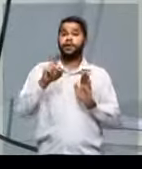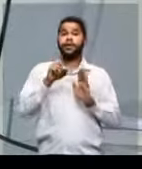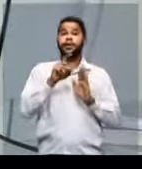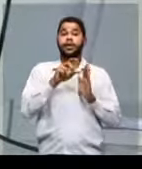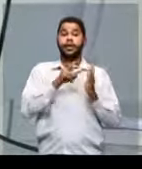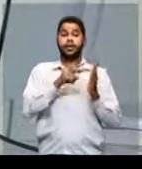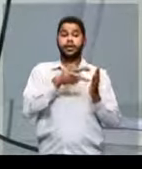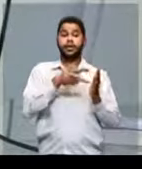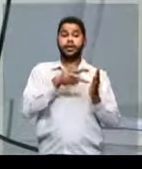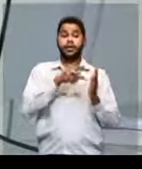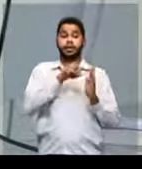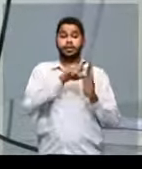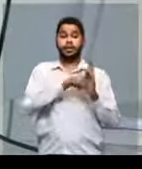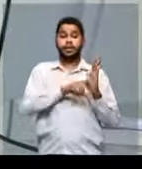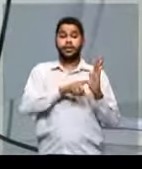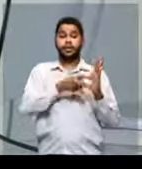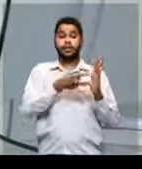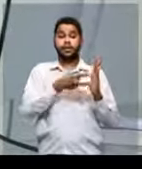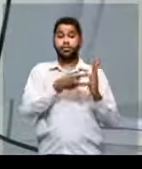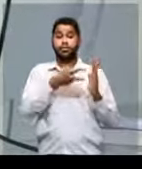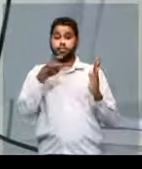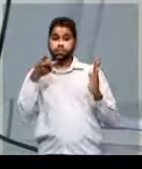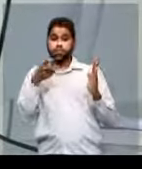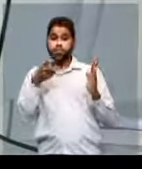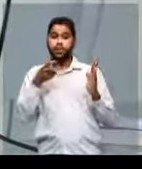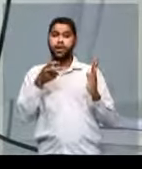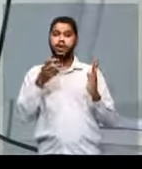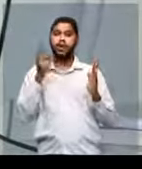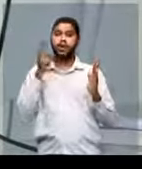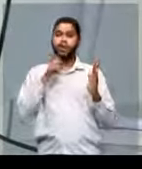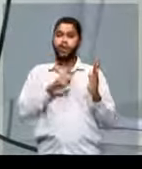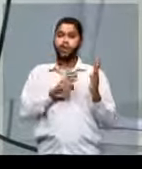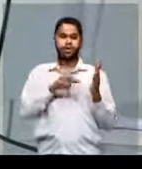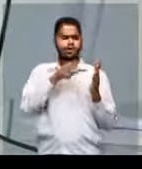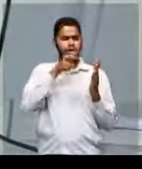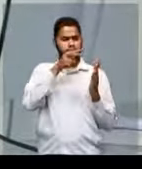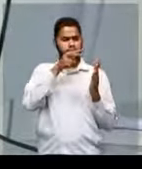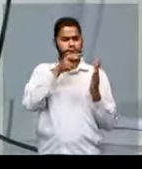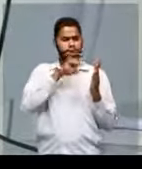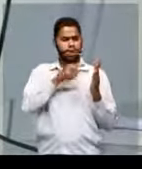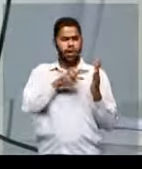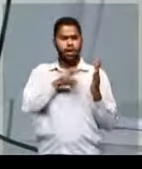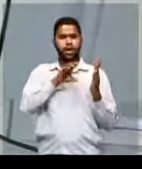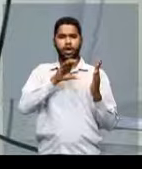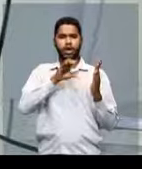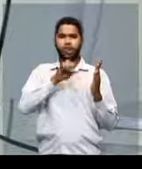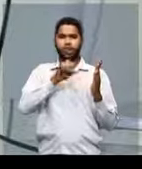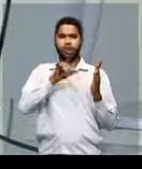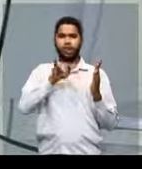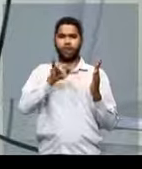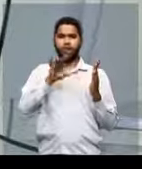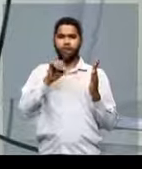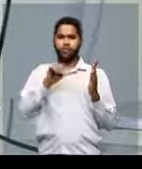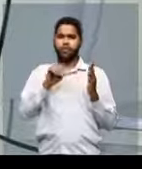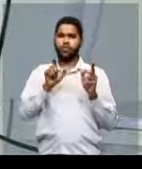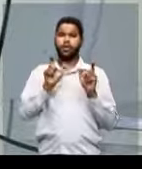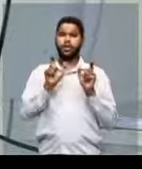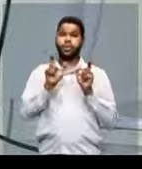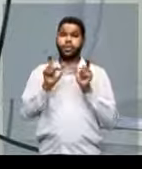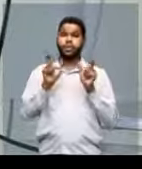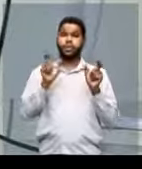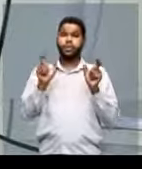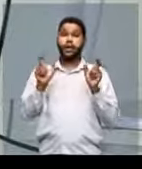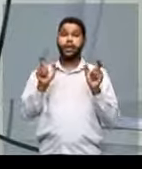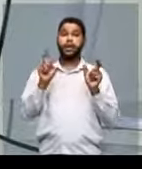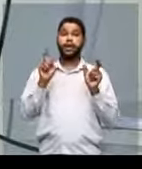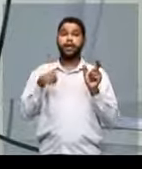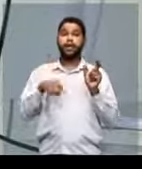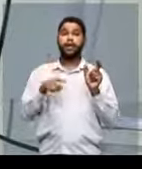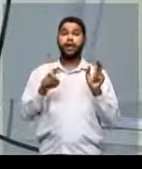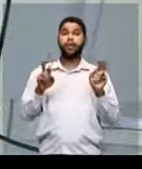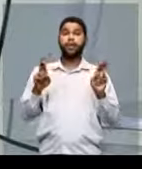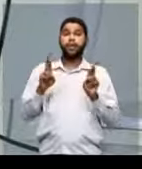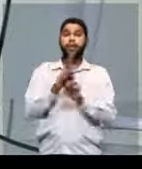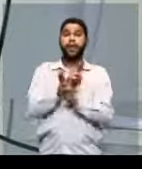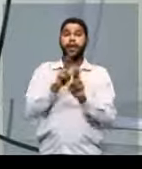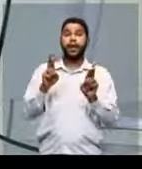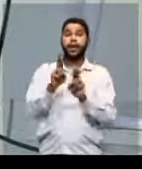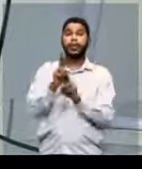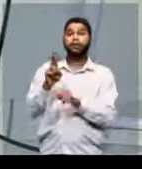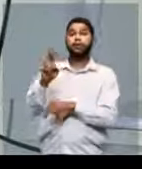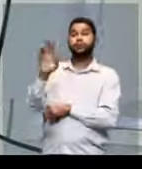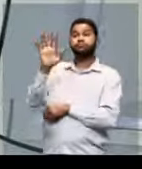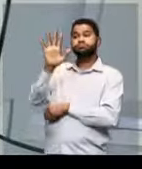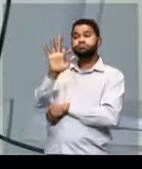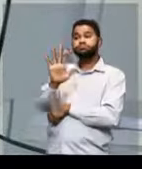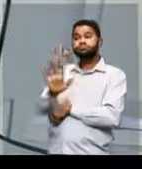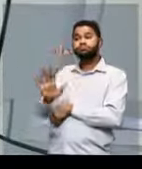Interpretação de texto é conseguir ler esses códigos, que são as palavras, e fazer uma relação com o mundo?